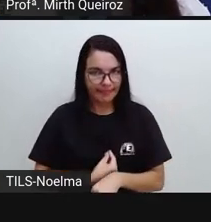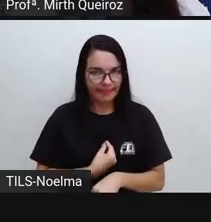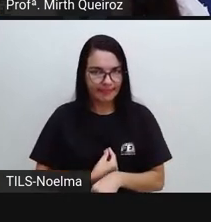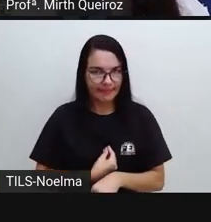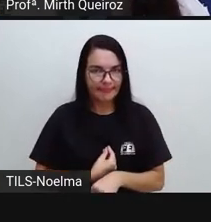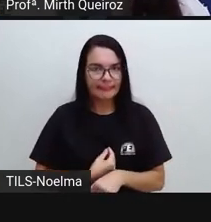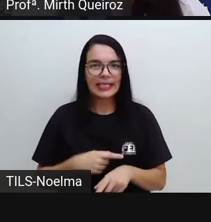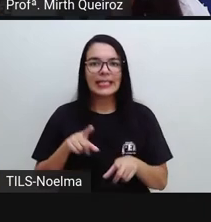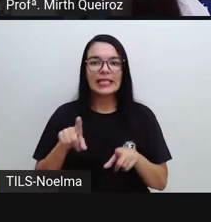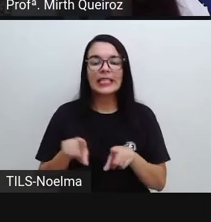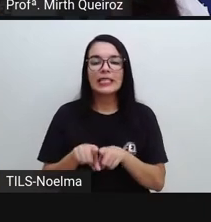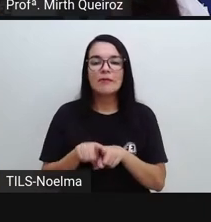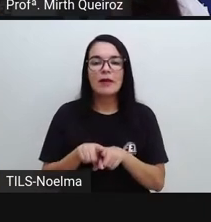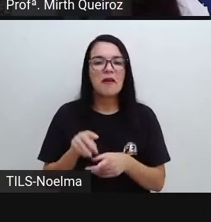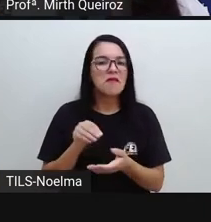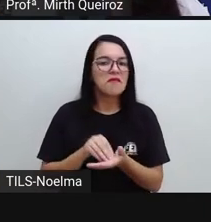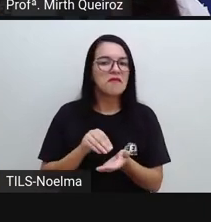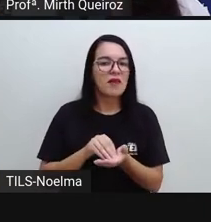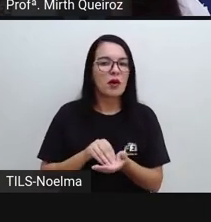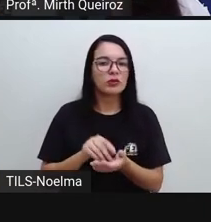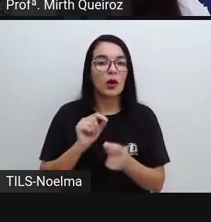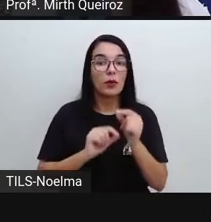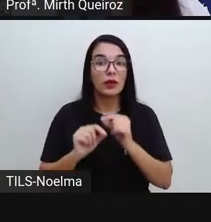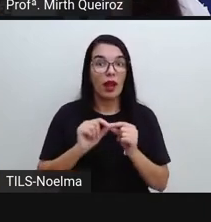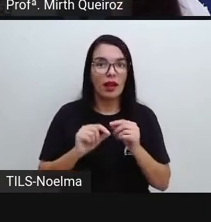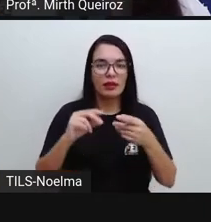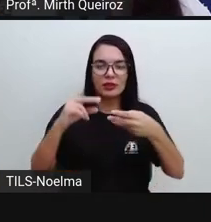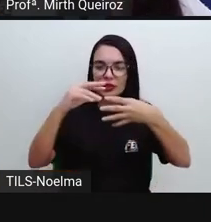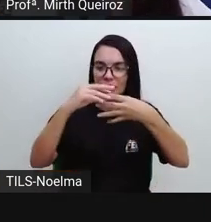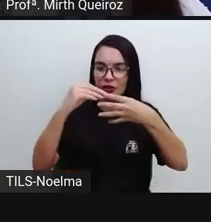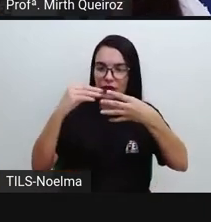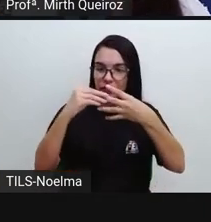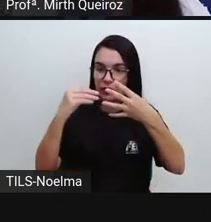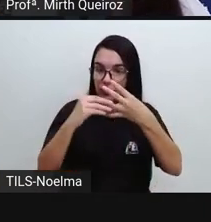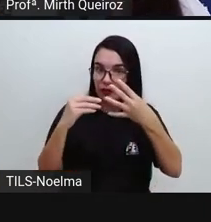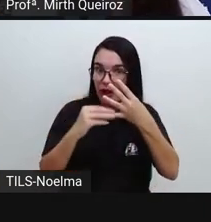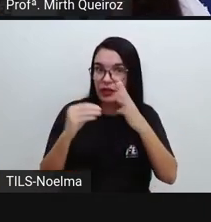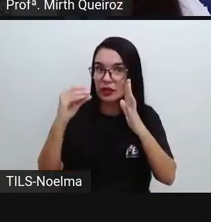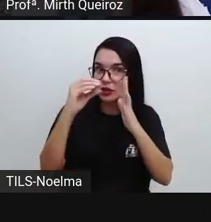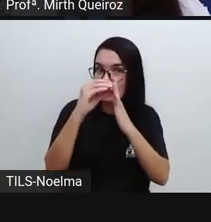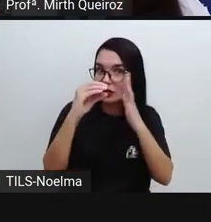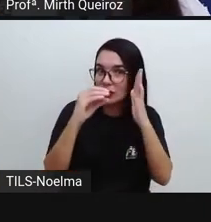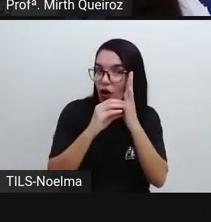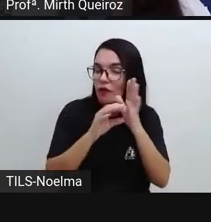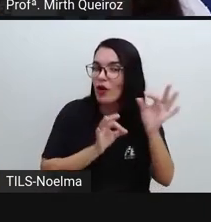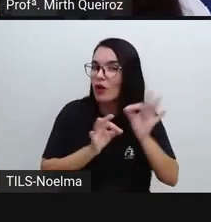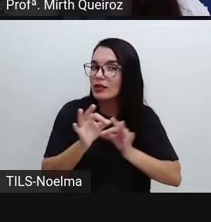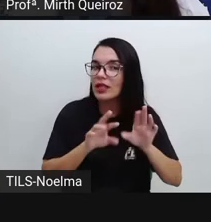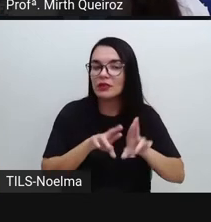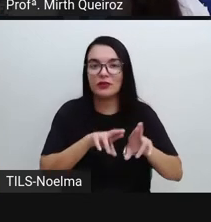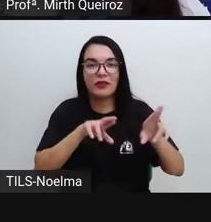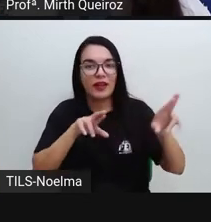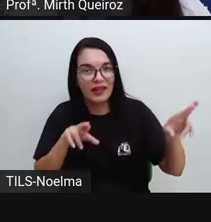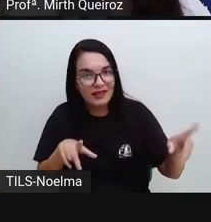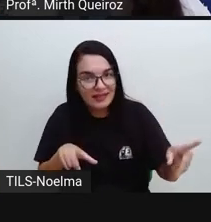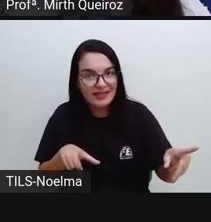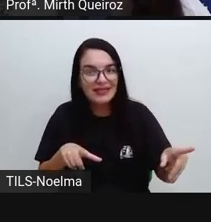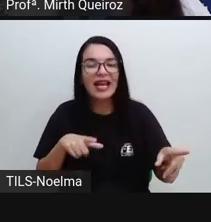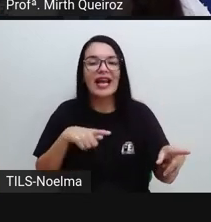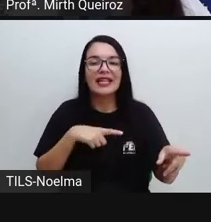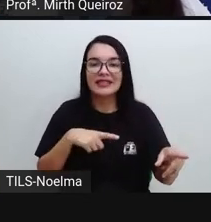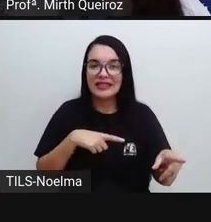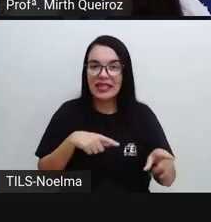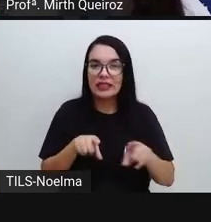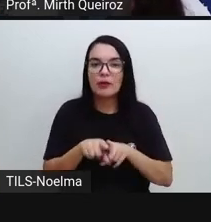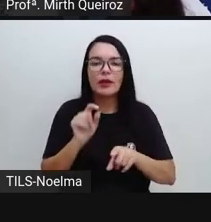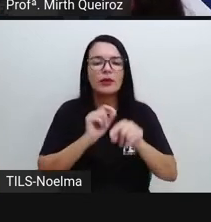A ausência do verso em estrofe, a gente vai ver aí que já está organizado de forma diferente. Vai haver também a ausência